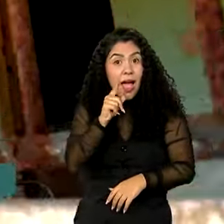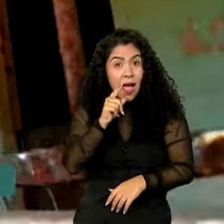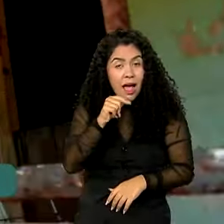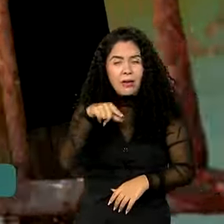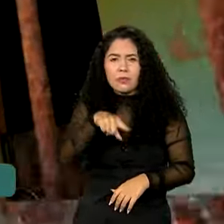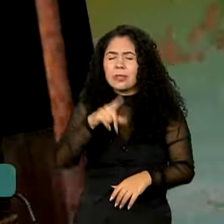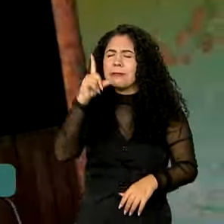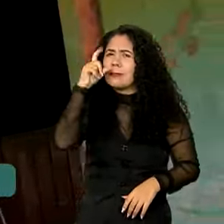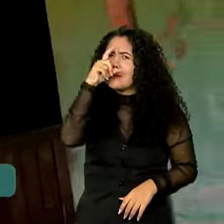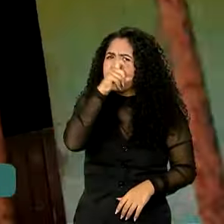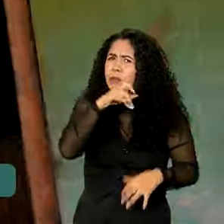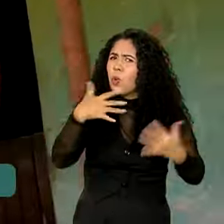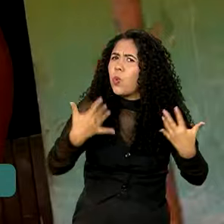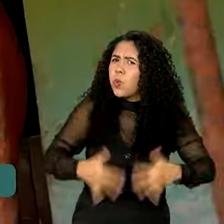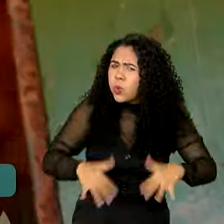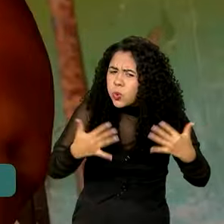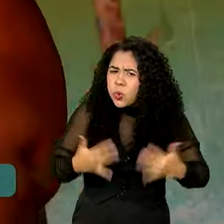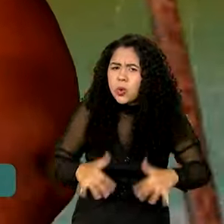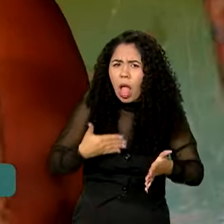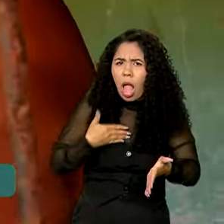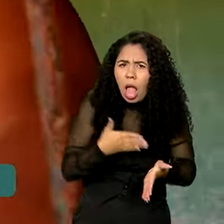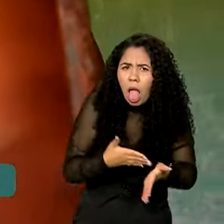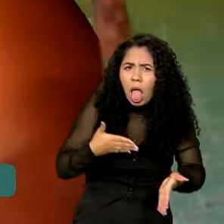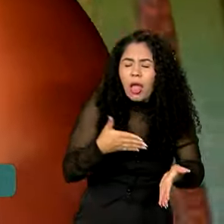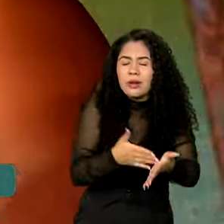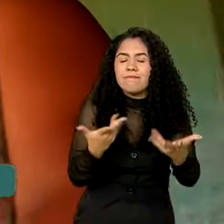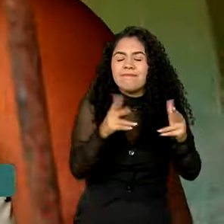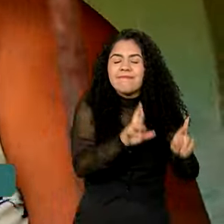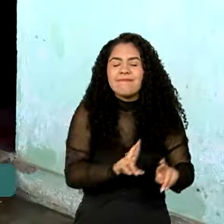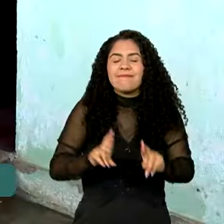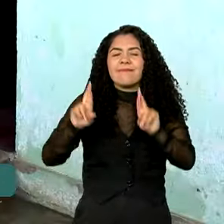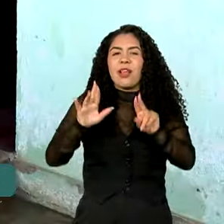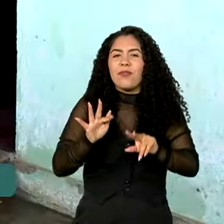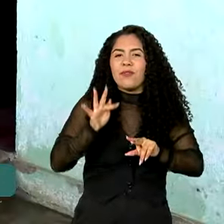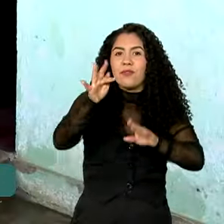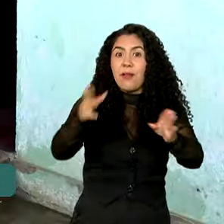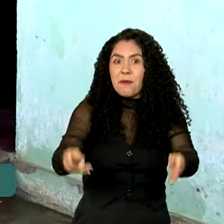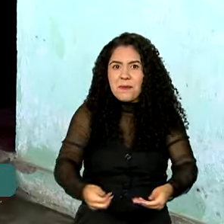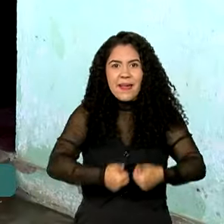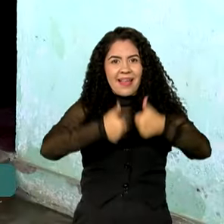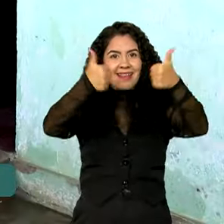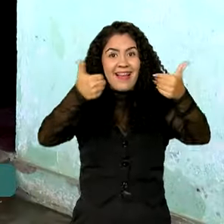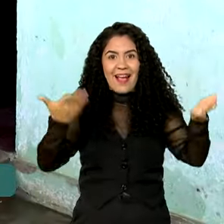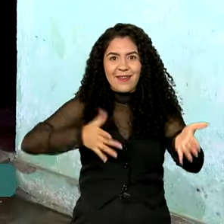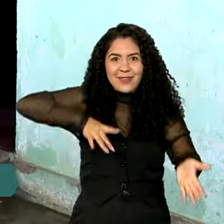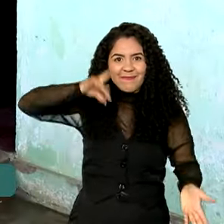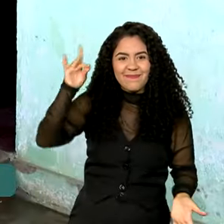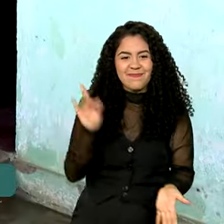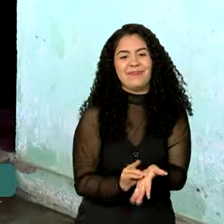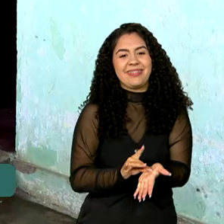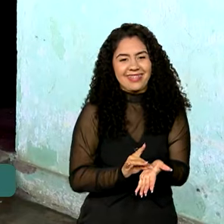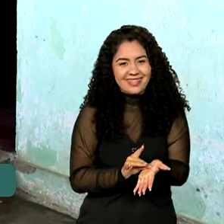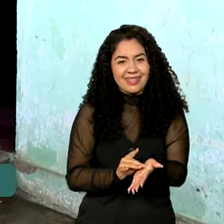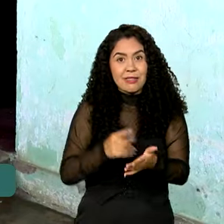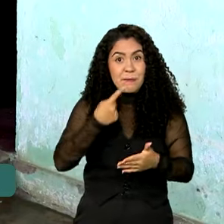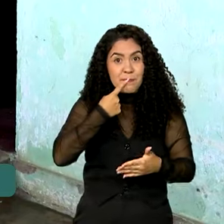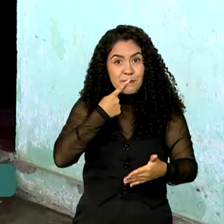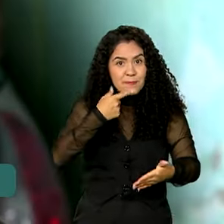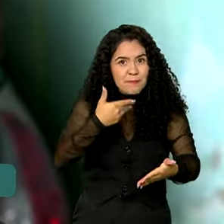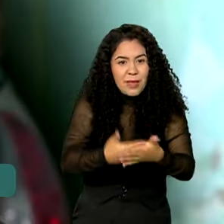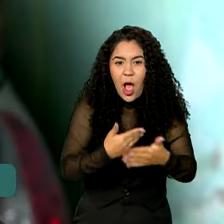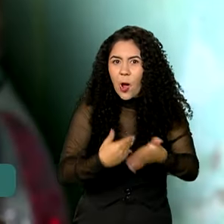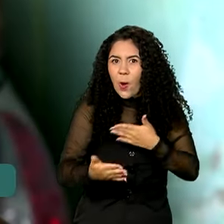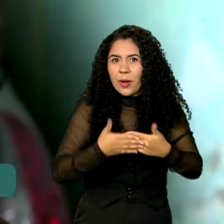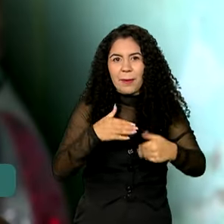dificuldade por aqui e a esperança de dias melhores agora é real e está a poucos metros.